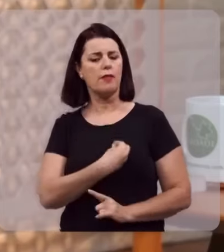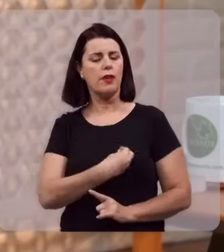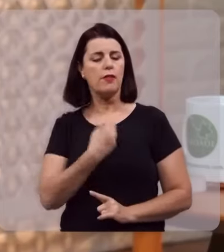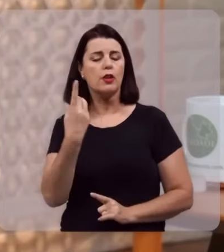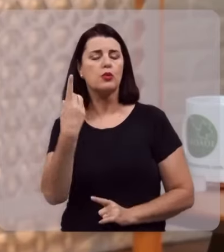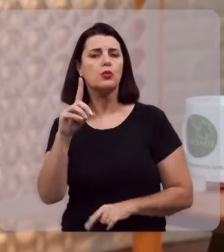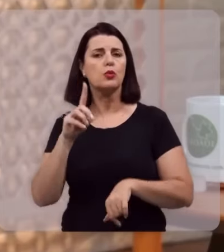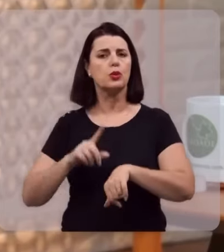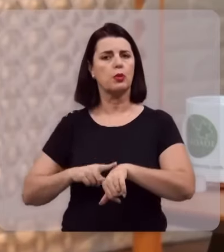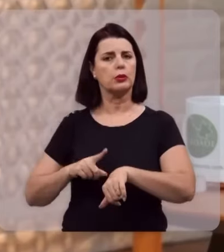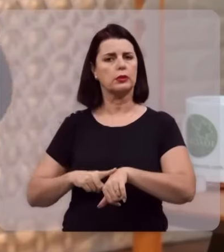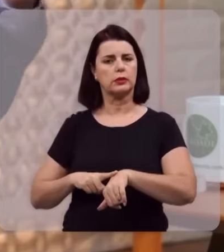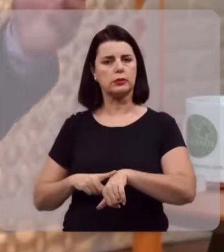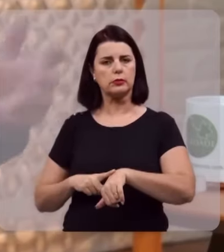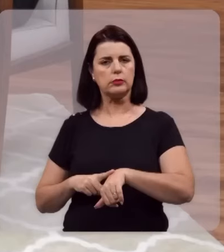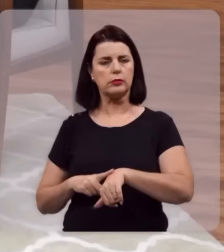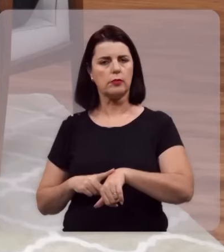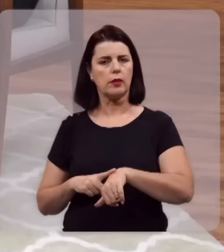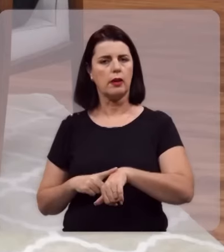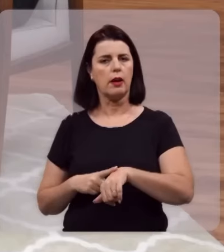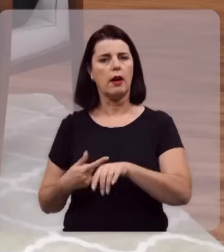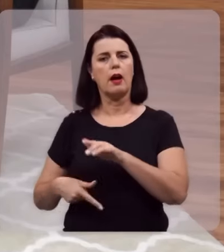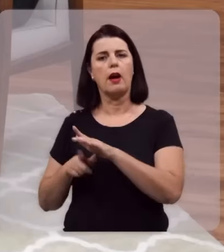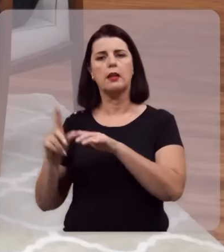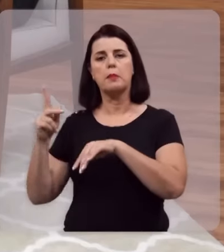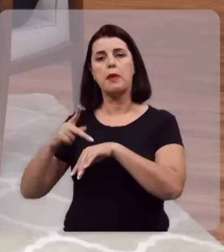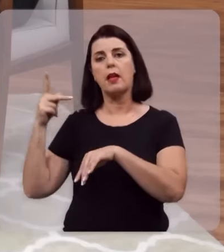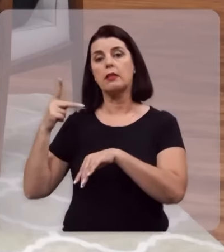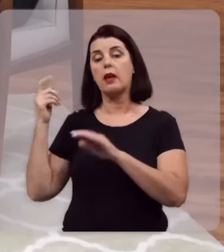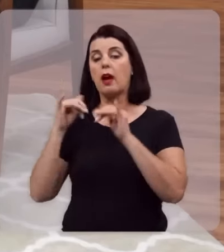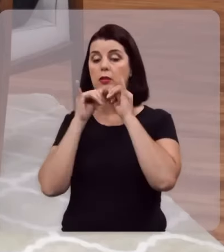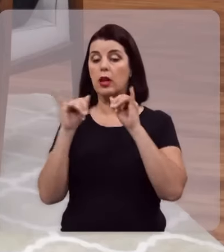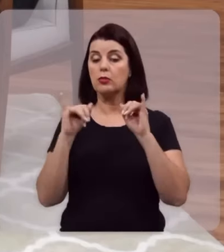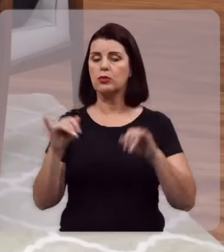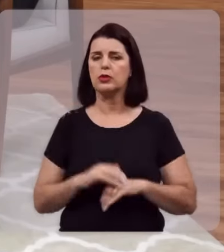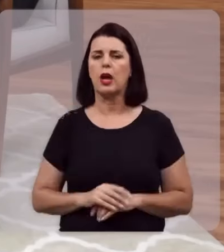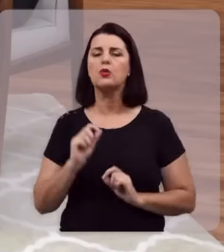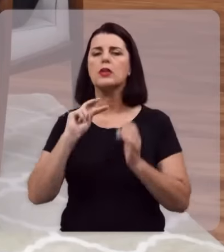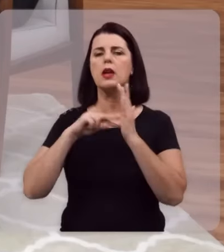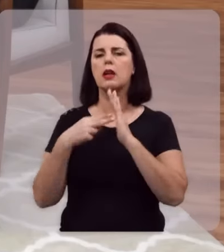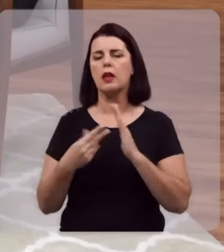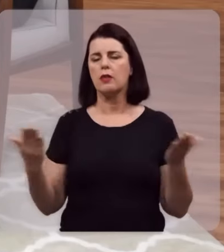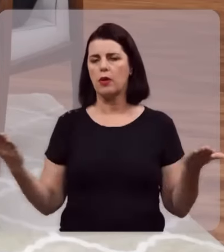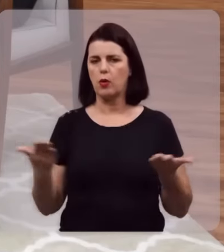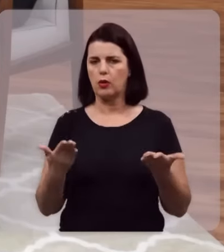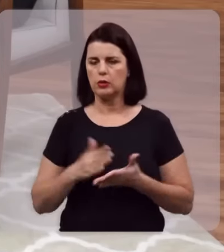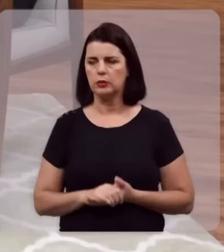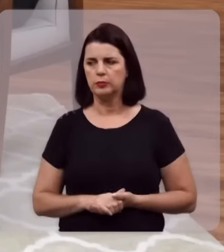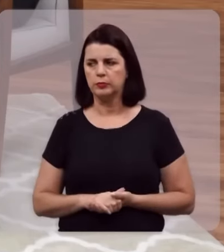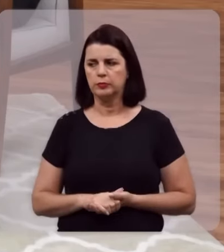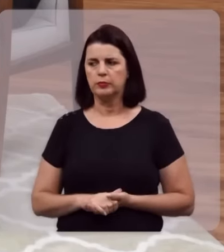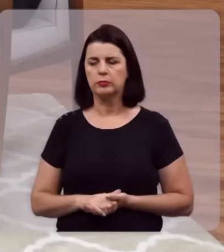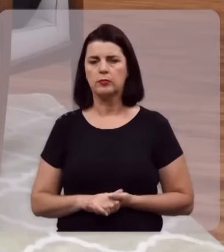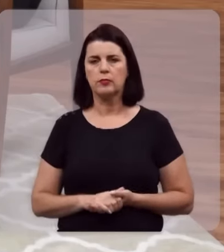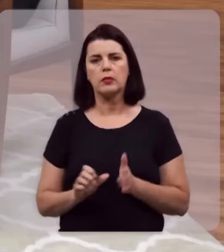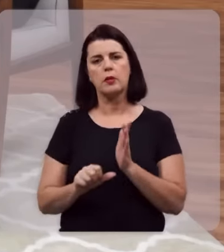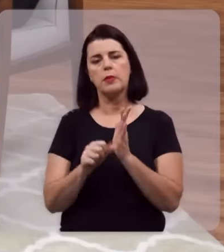vivendo os últimos dias. Desde Pentecostes, isso é anunciado. O que isso significa? Nós estamos vivendo os últimos